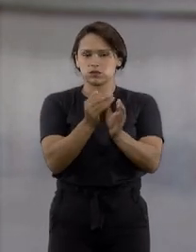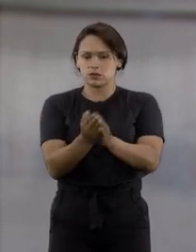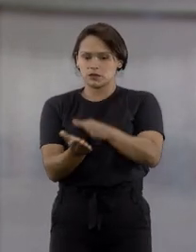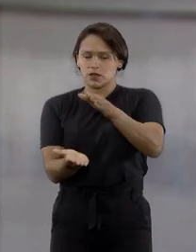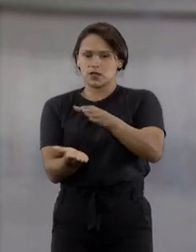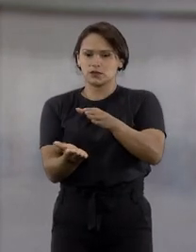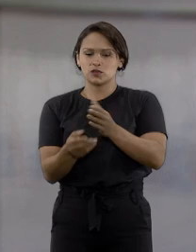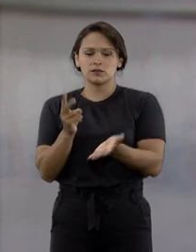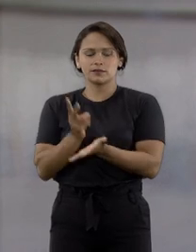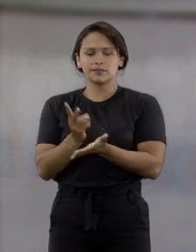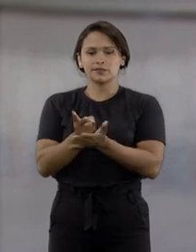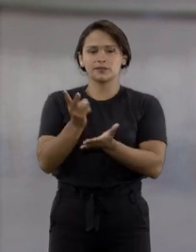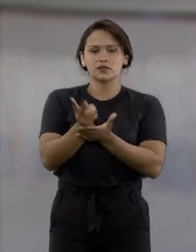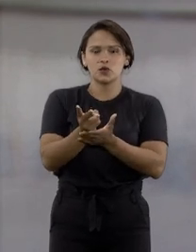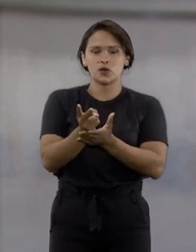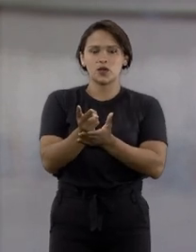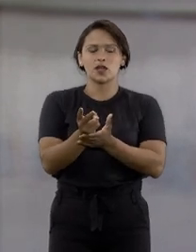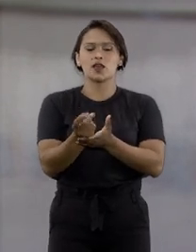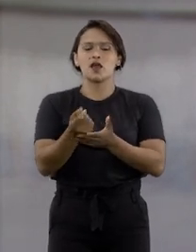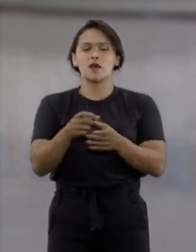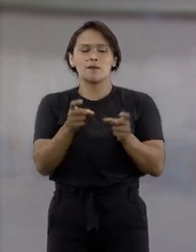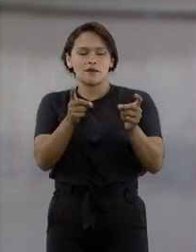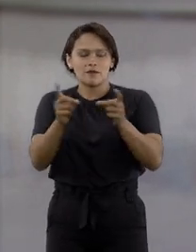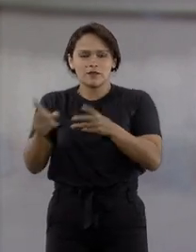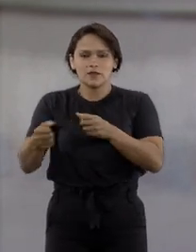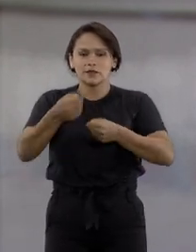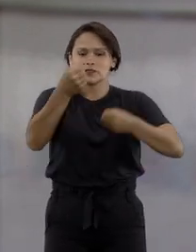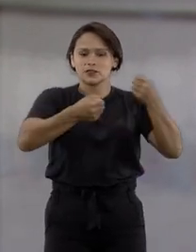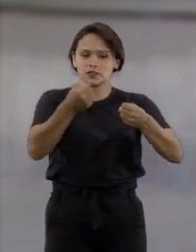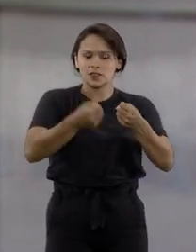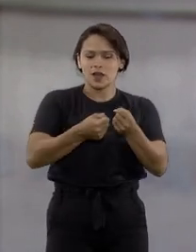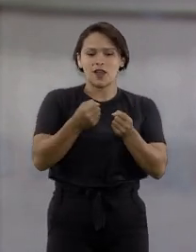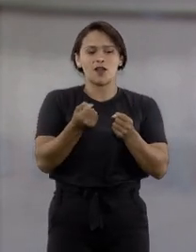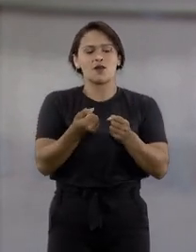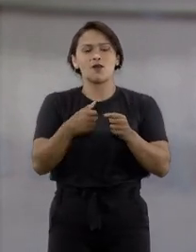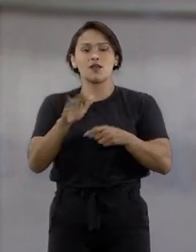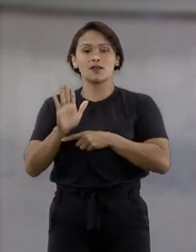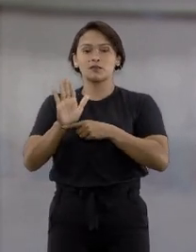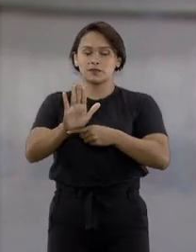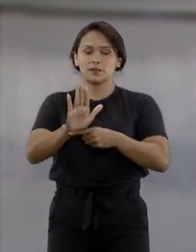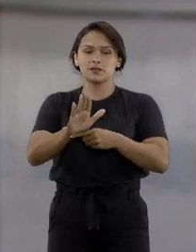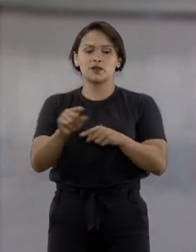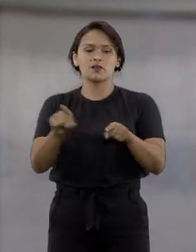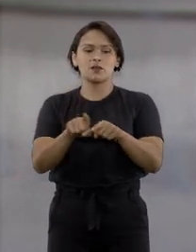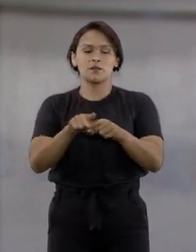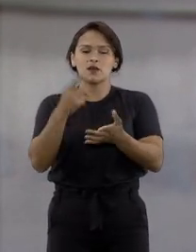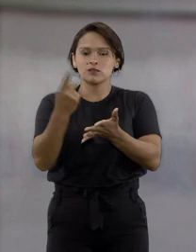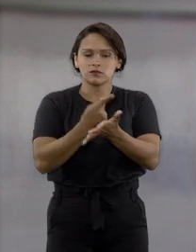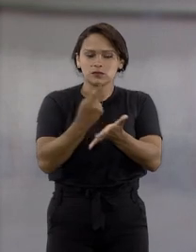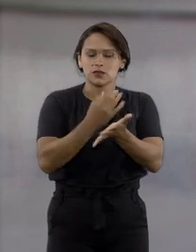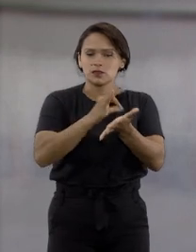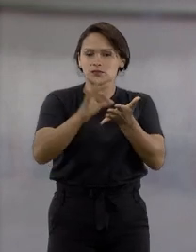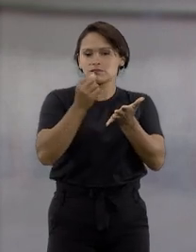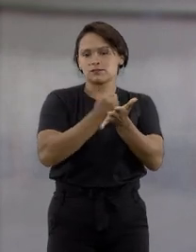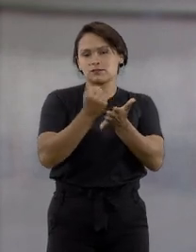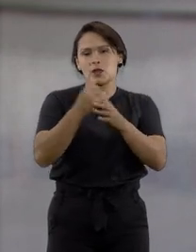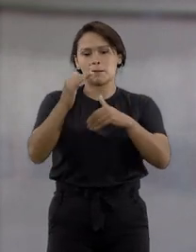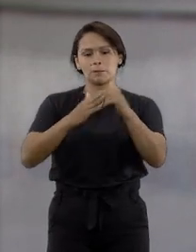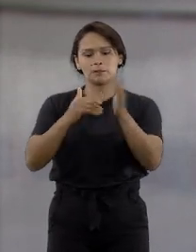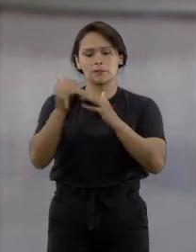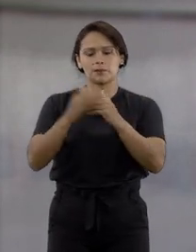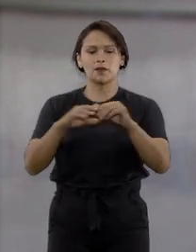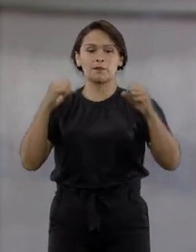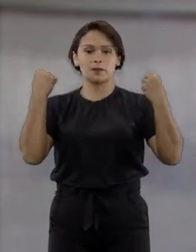durante a concessão para revenda de automóveis e prestação de serviços, as infrações contratuais praticadas pela